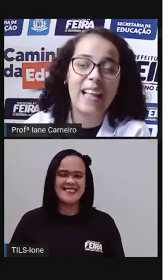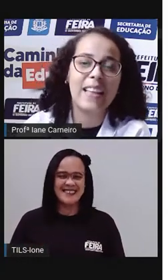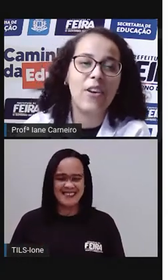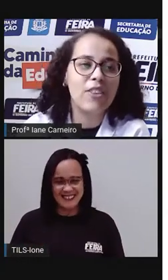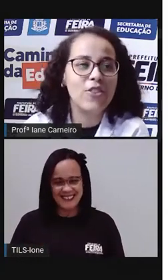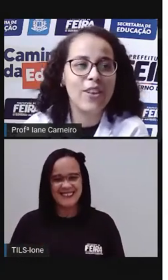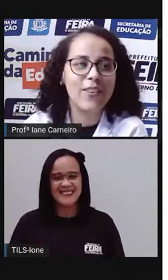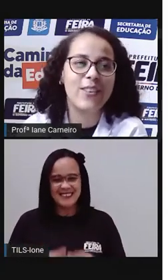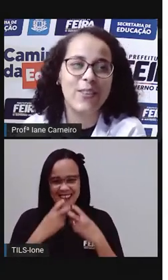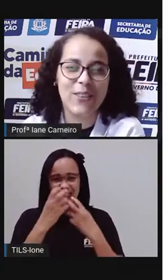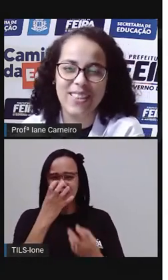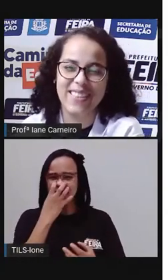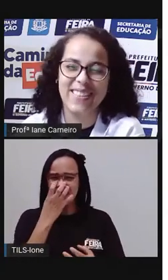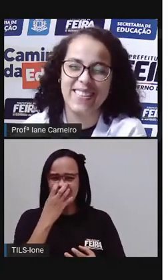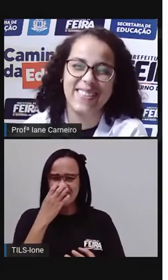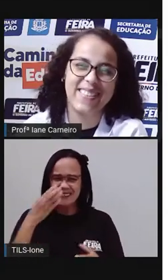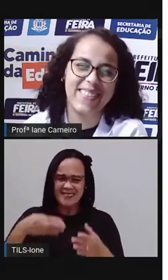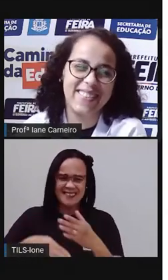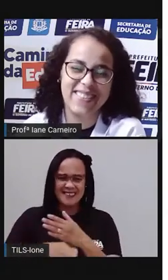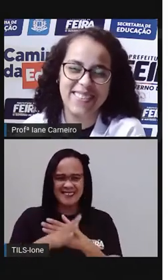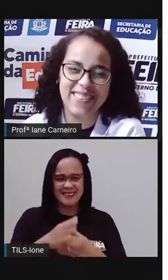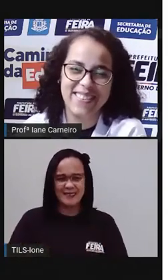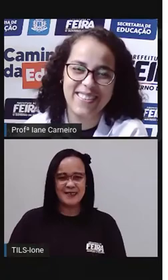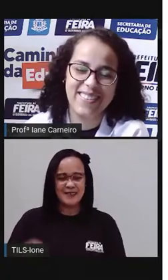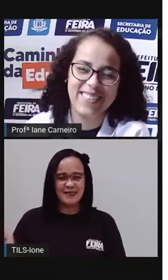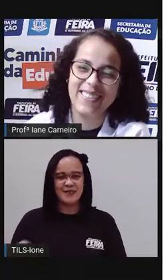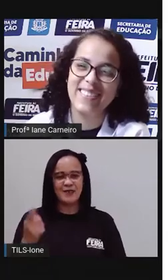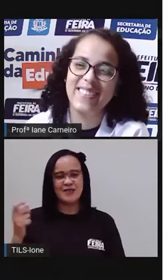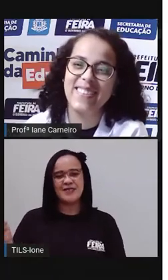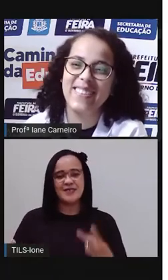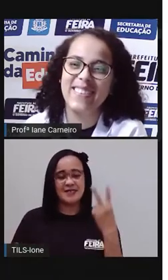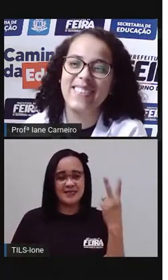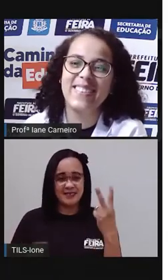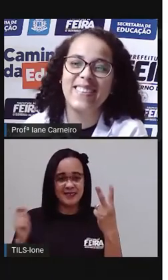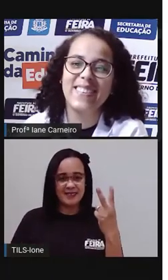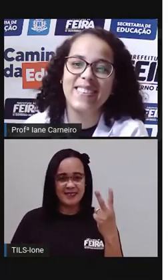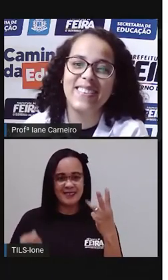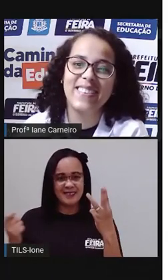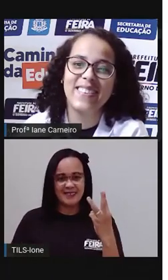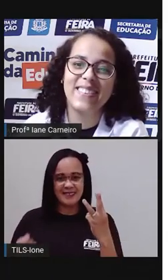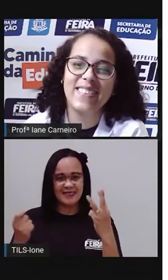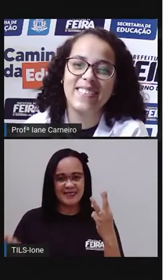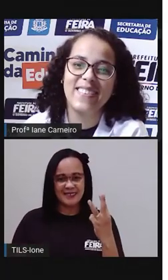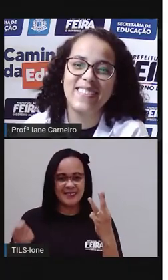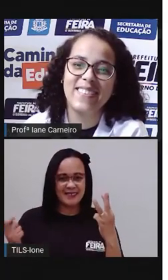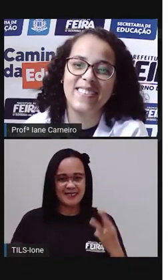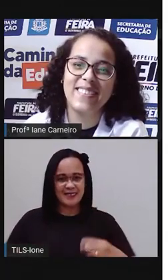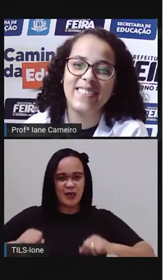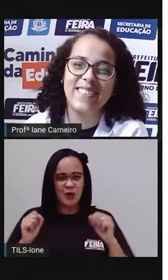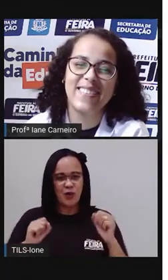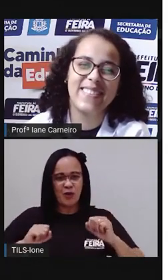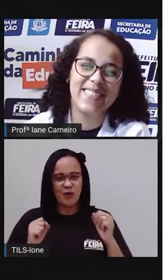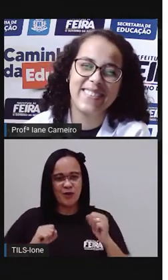Até o cachorrinho É um, é dois, é três Uma careta